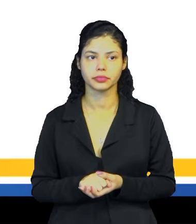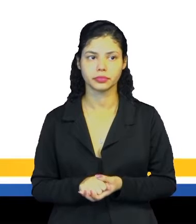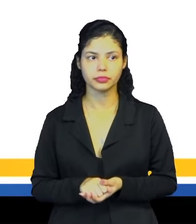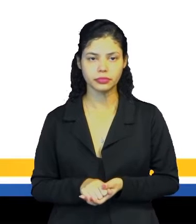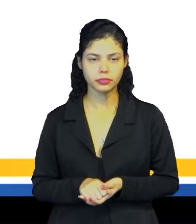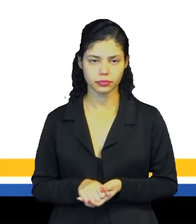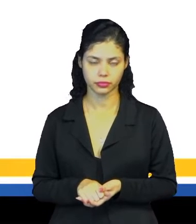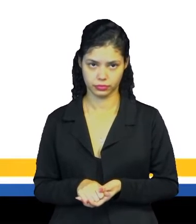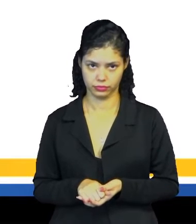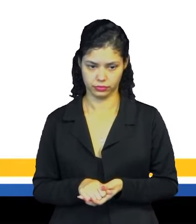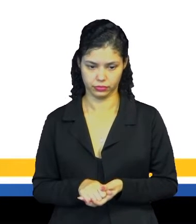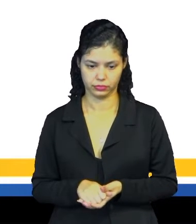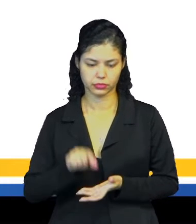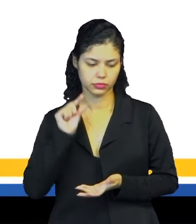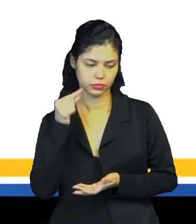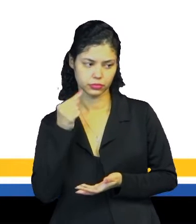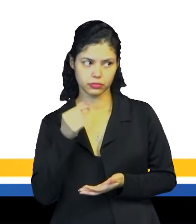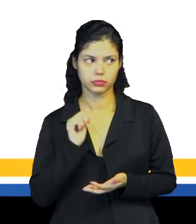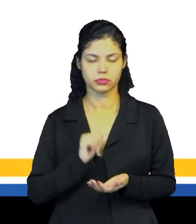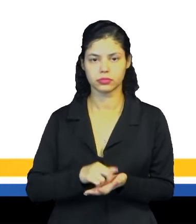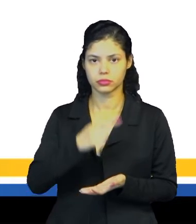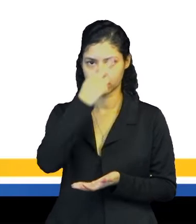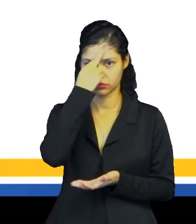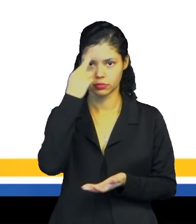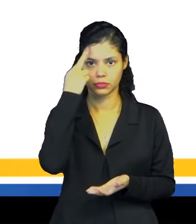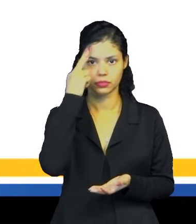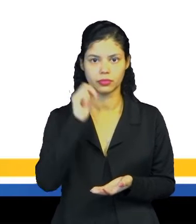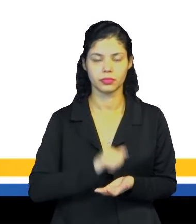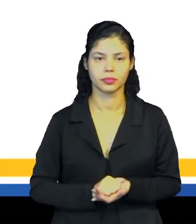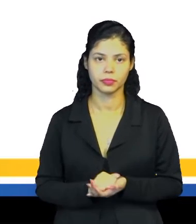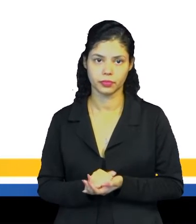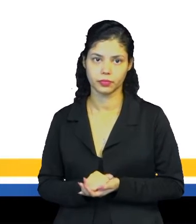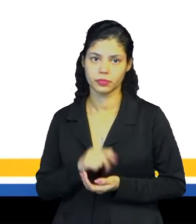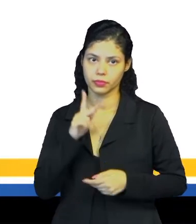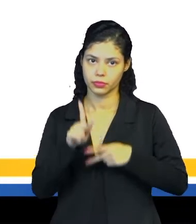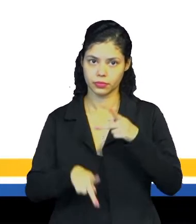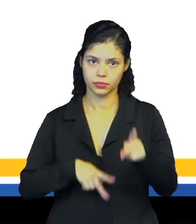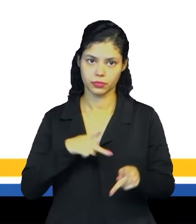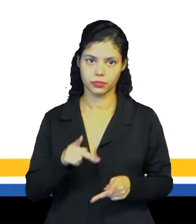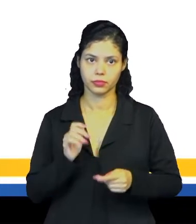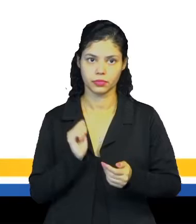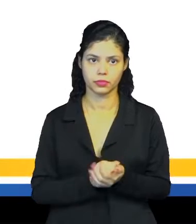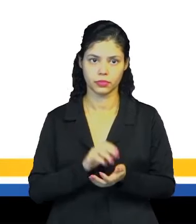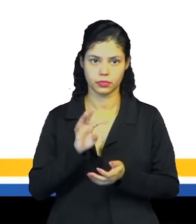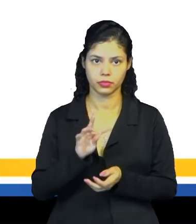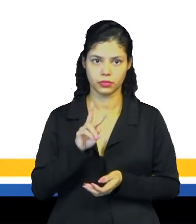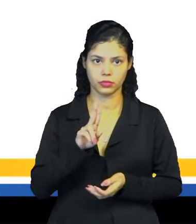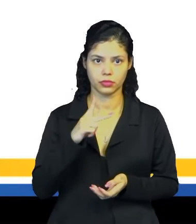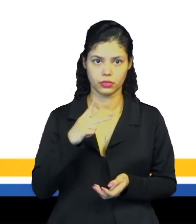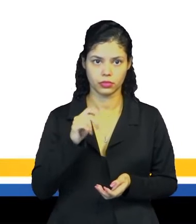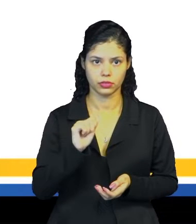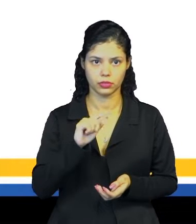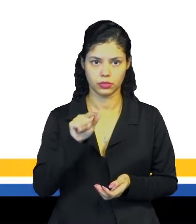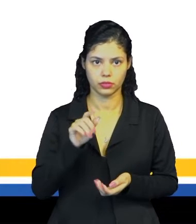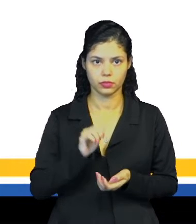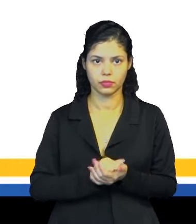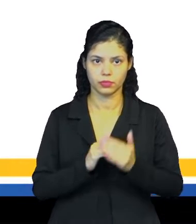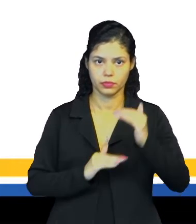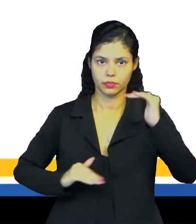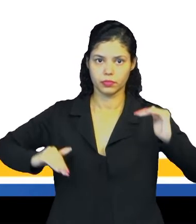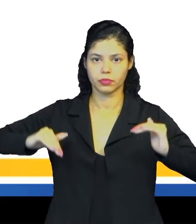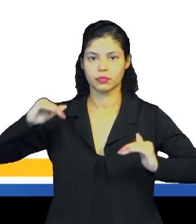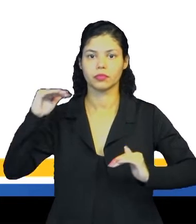Aqui é um pouquinho da história, tá? De um dos povos. Olha só, Tupã era o ser